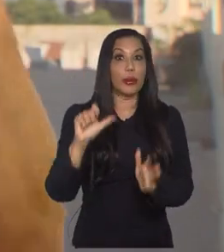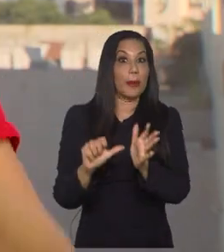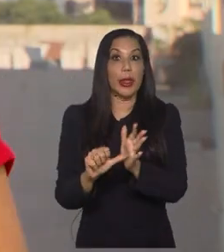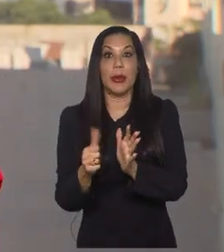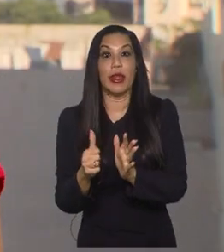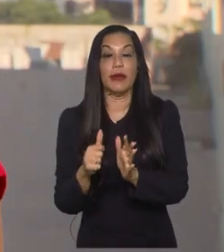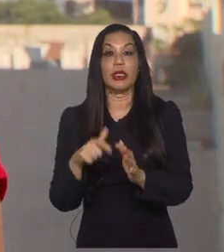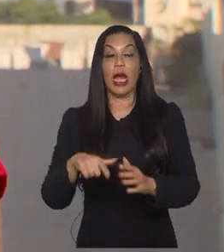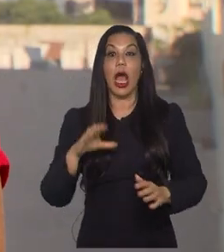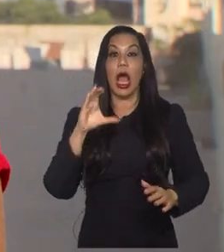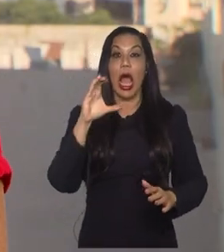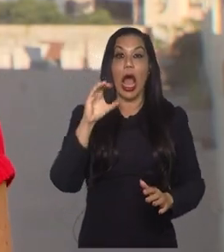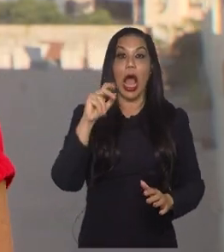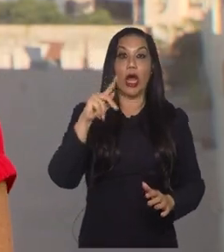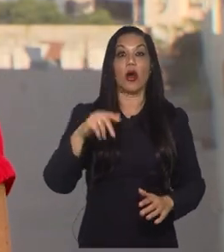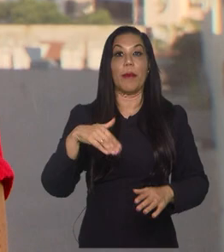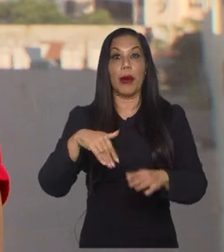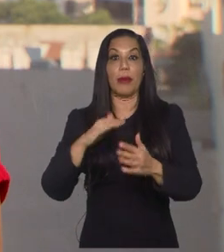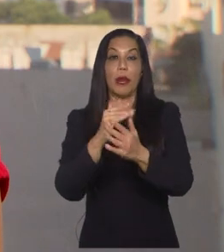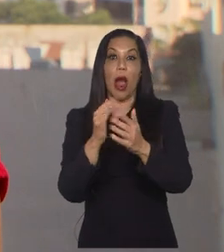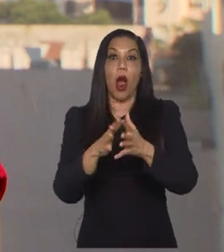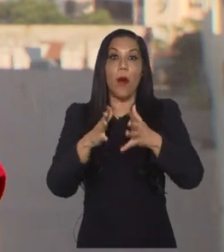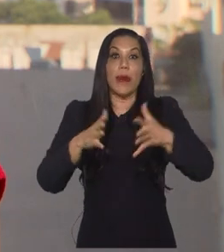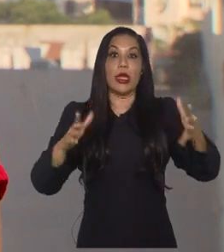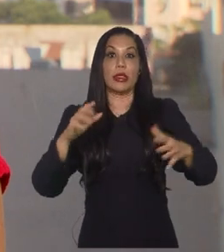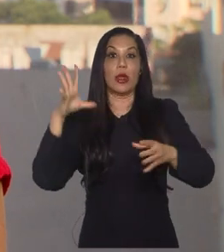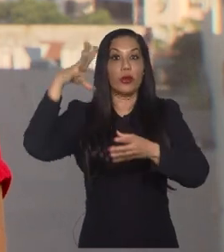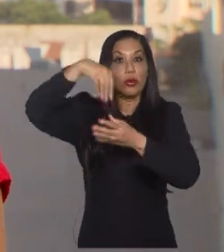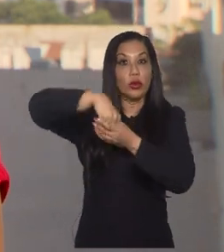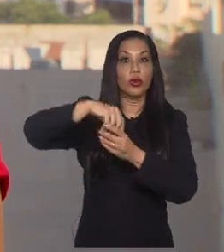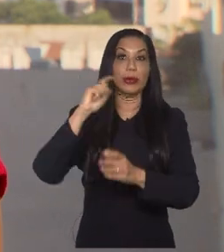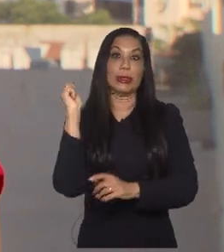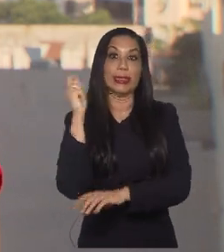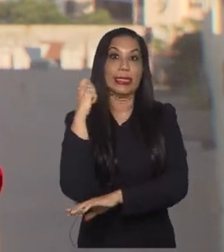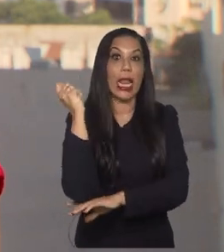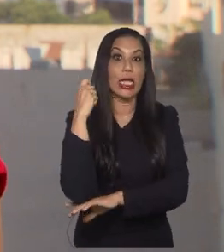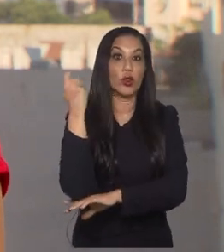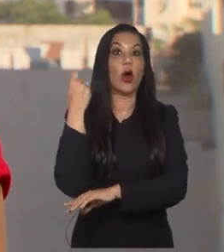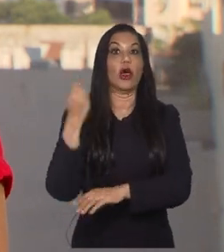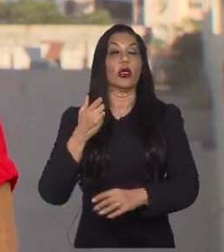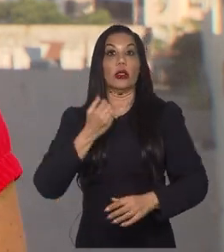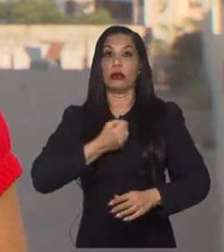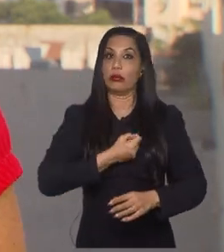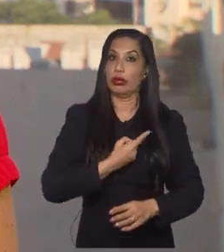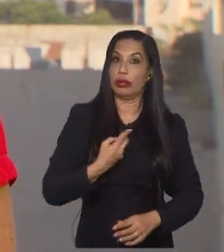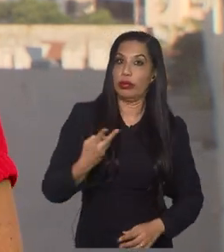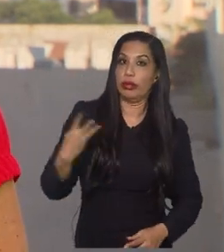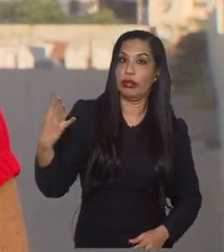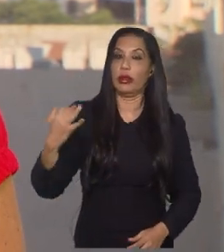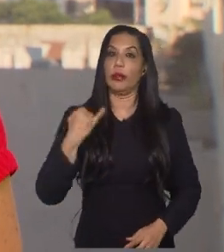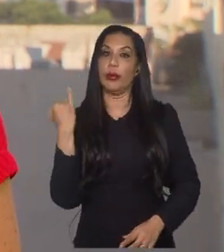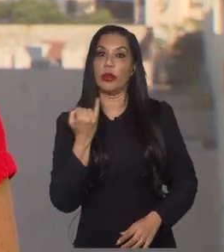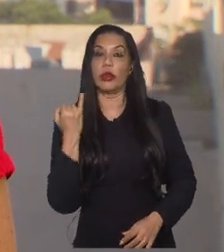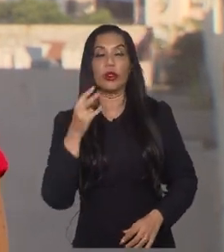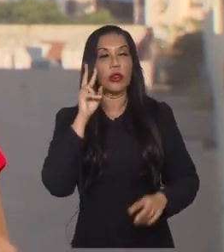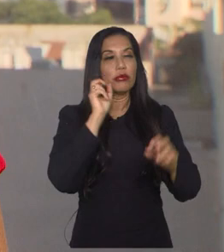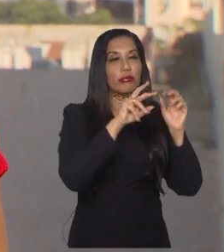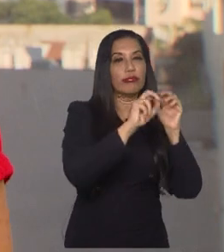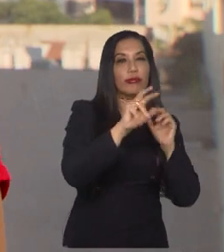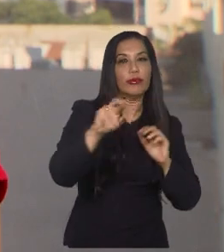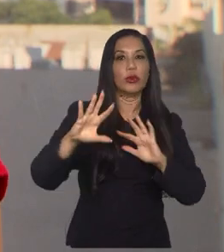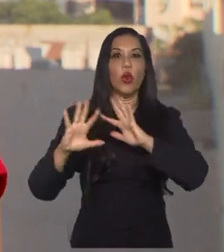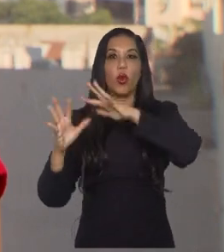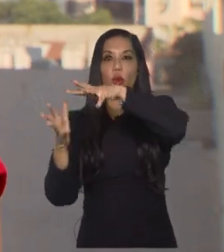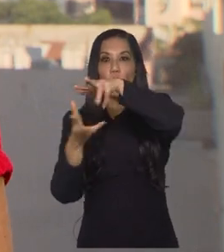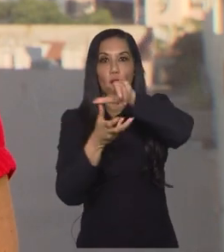ganhando mais seleções e agora pela primeira vez esse número expressivo. E a gente vê por todo o mundo, e principalmente